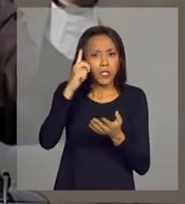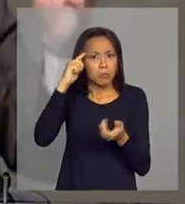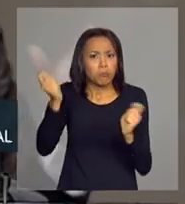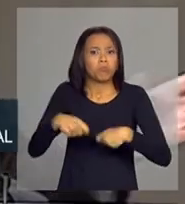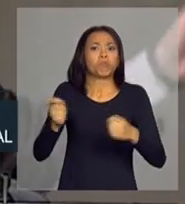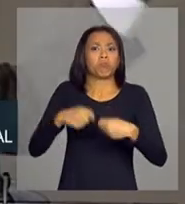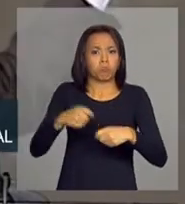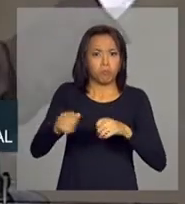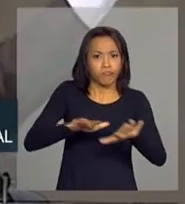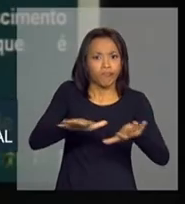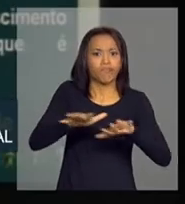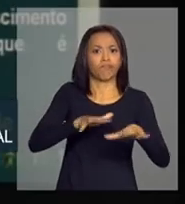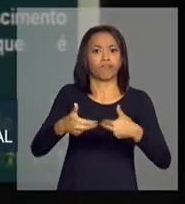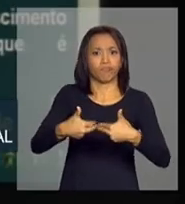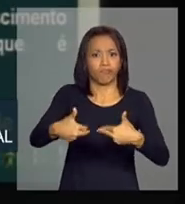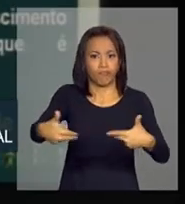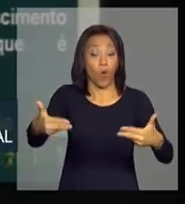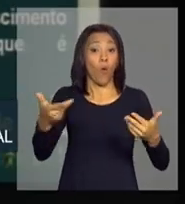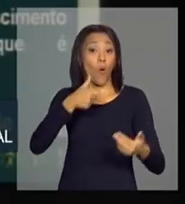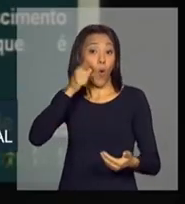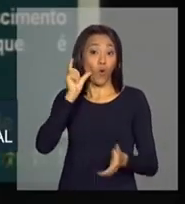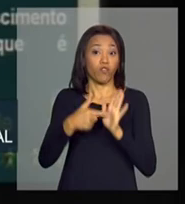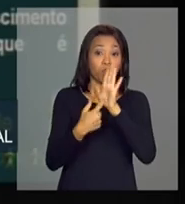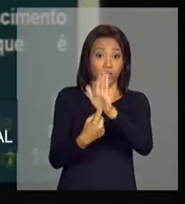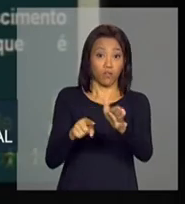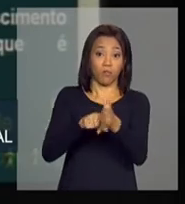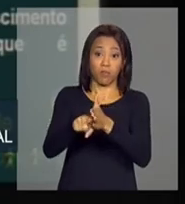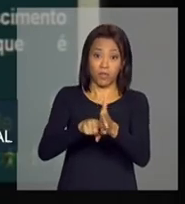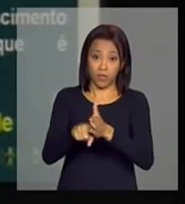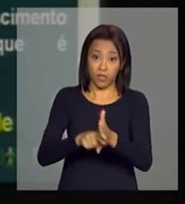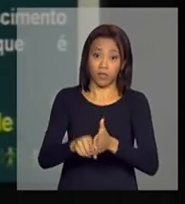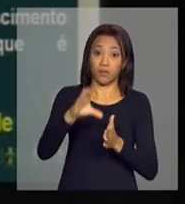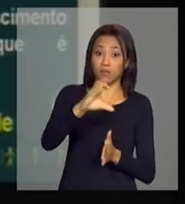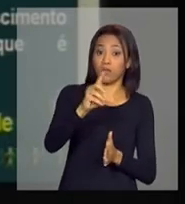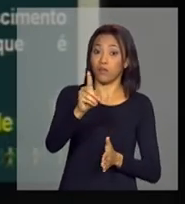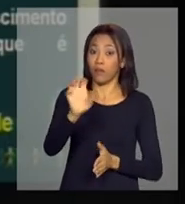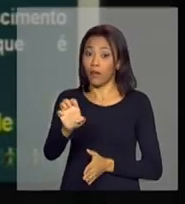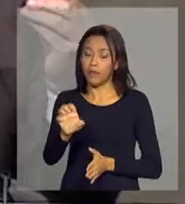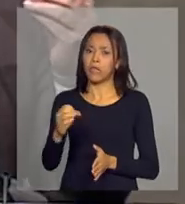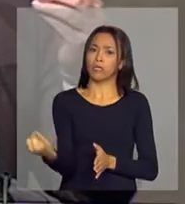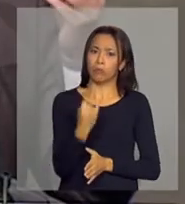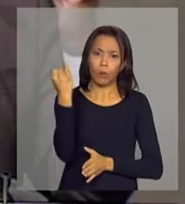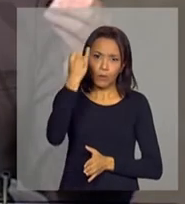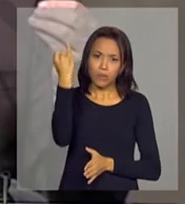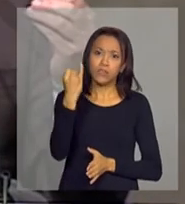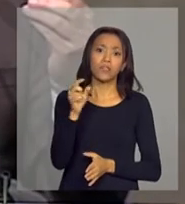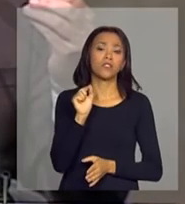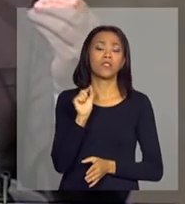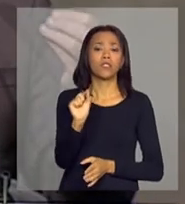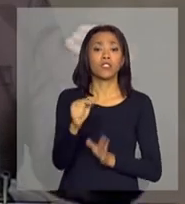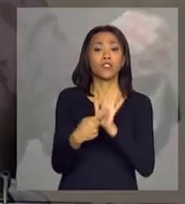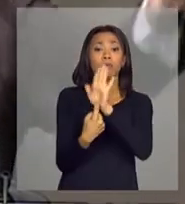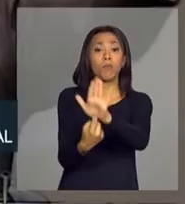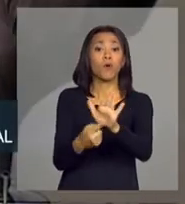interessante. Ontem foi apresentado aqui um estudo da OCDE, da mais alta importância, que mostra que